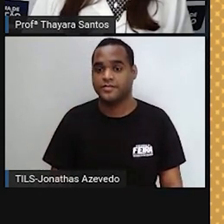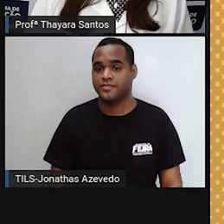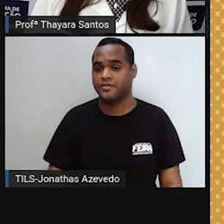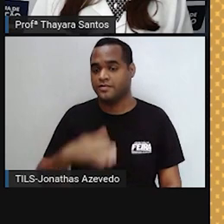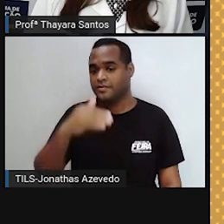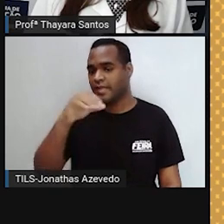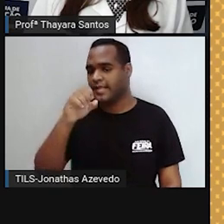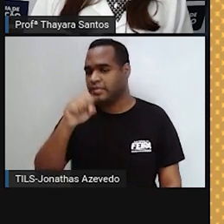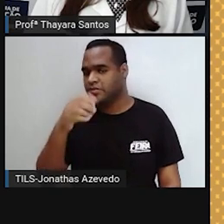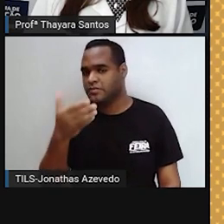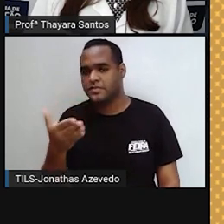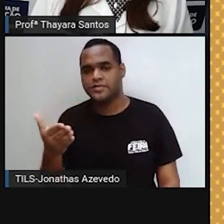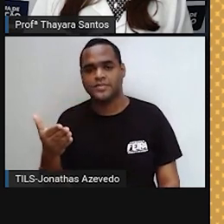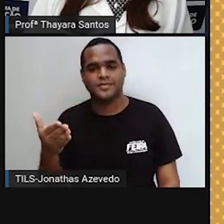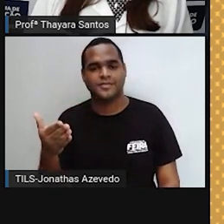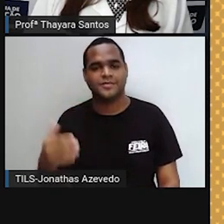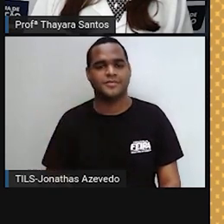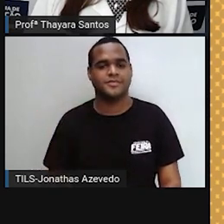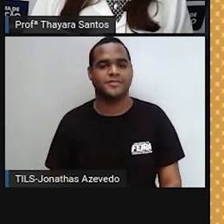segundos.